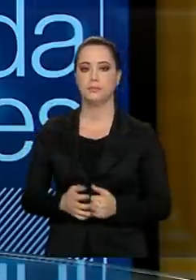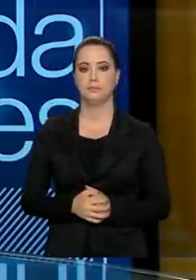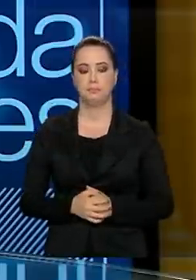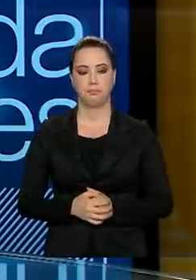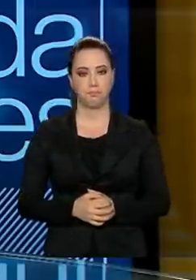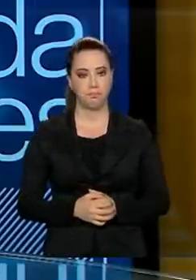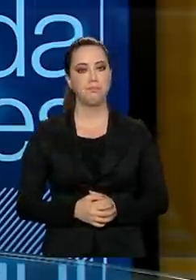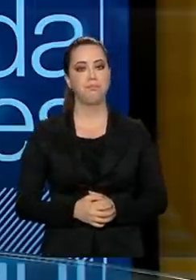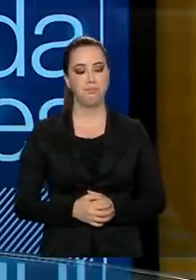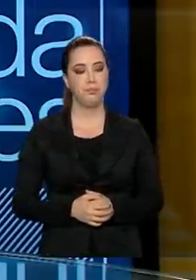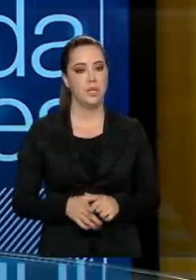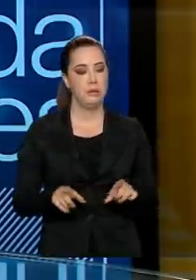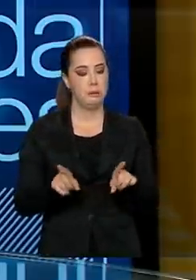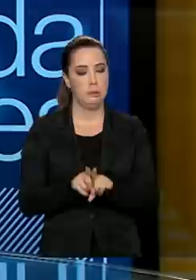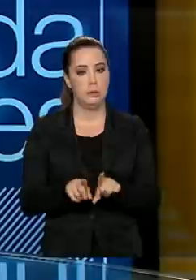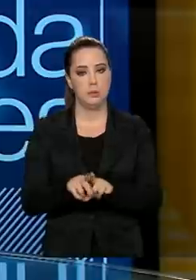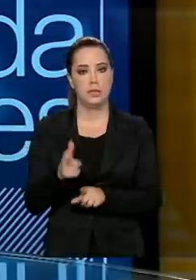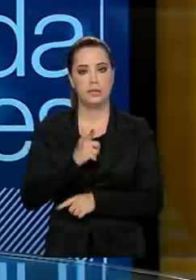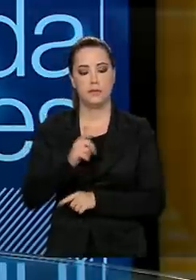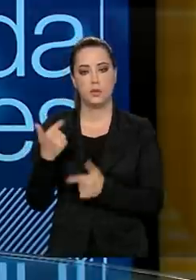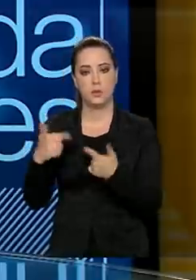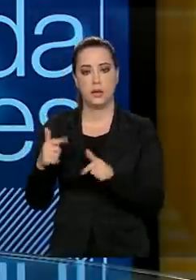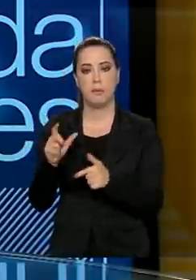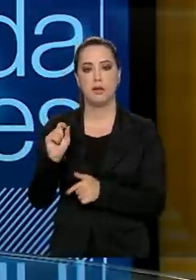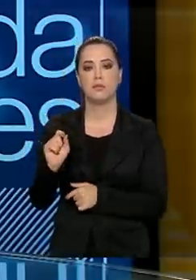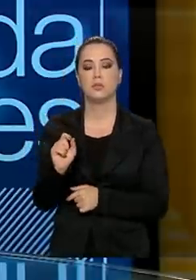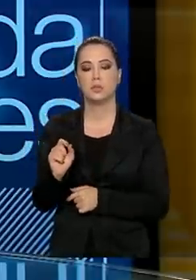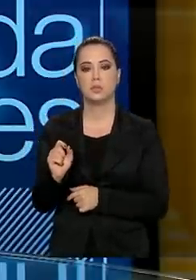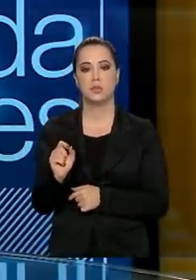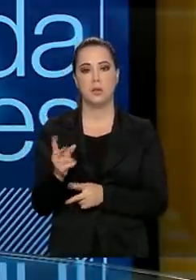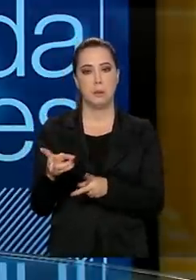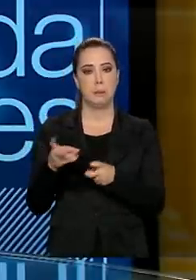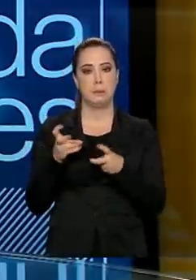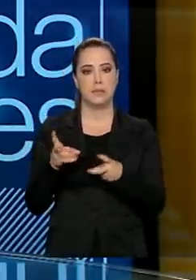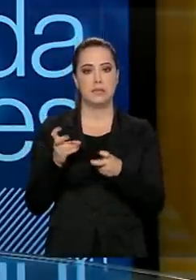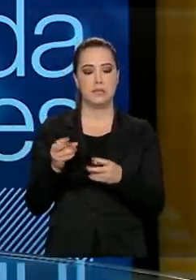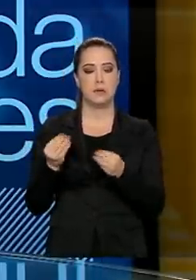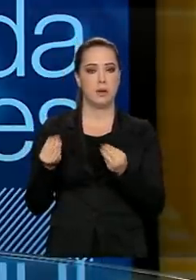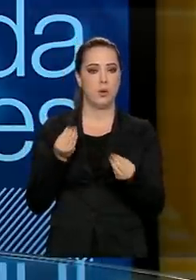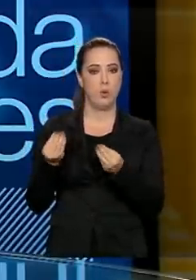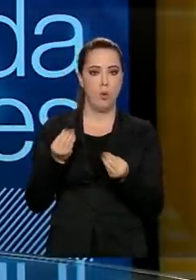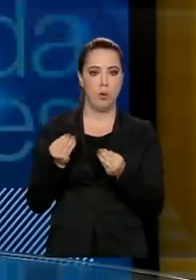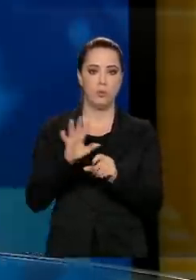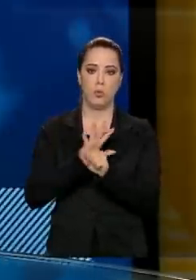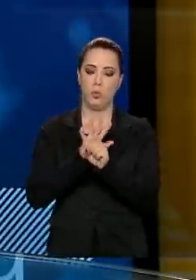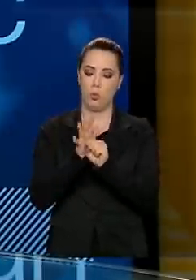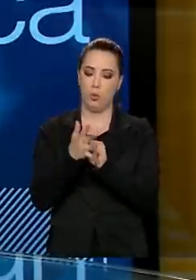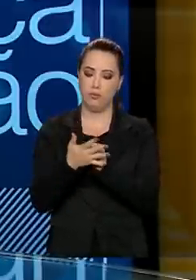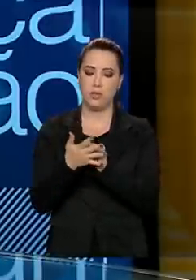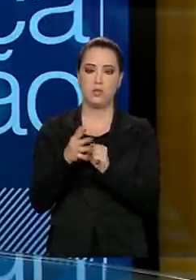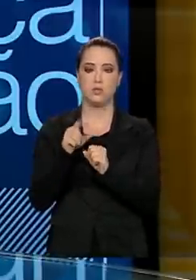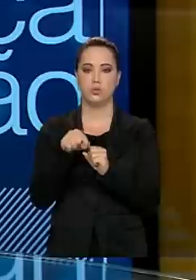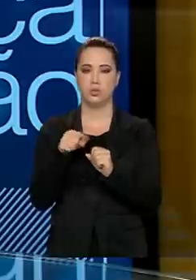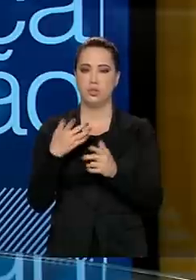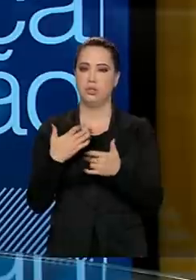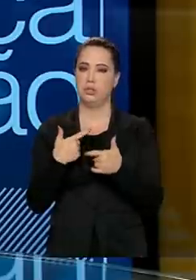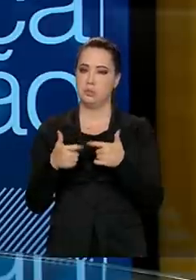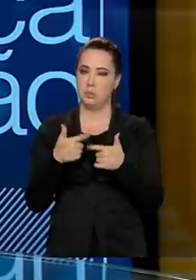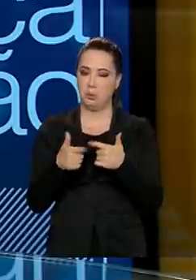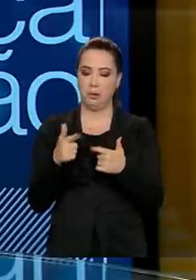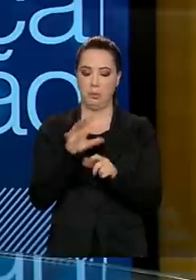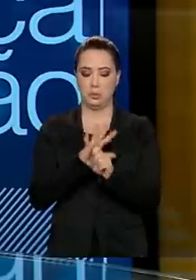universidades foi verificar a demanda que o coronavírus, que essa pandemia,